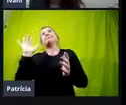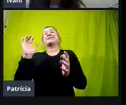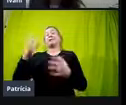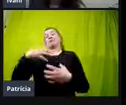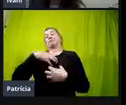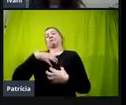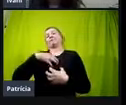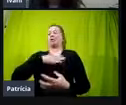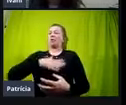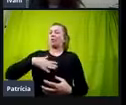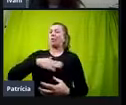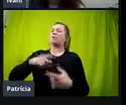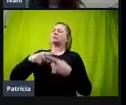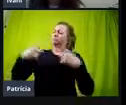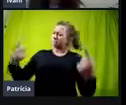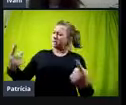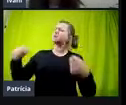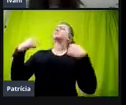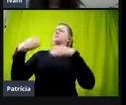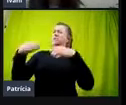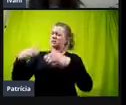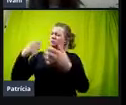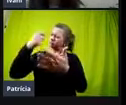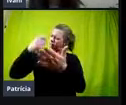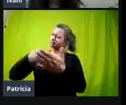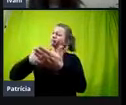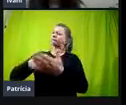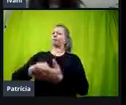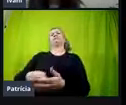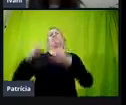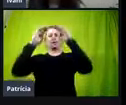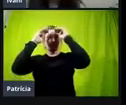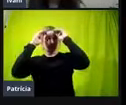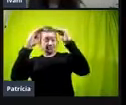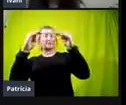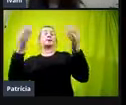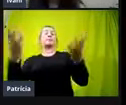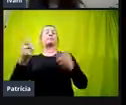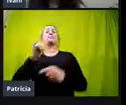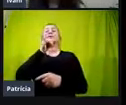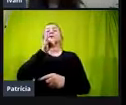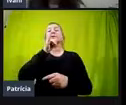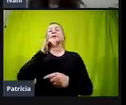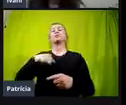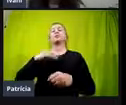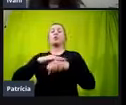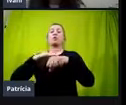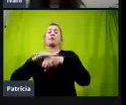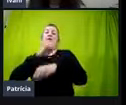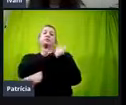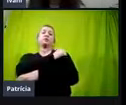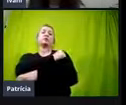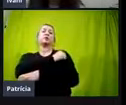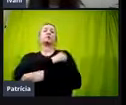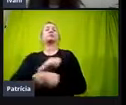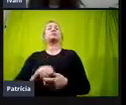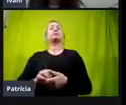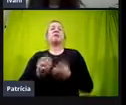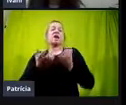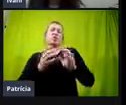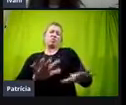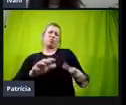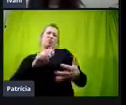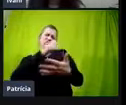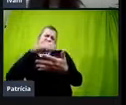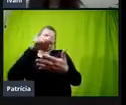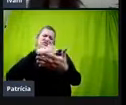em total, né, então essa é uma das coisas que eu converso entre os alunos, por exemplo, ah, eu não gosto de escrever, eu